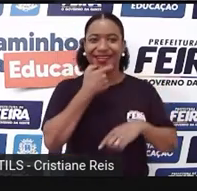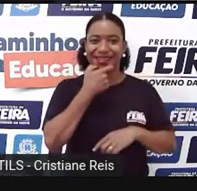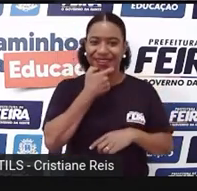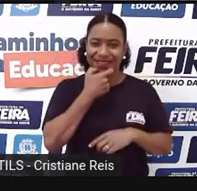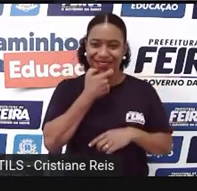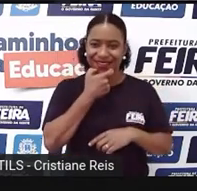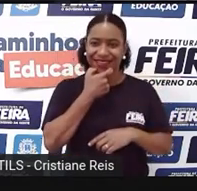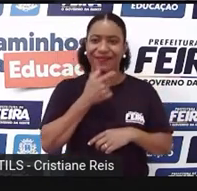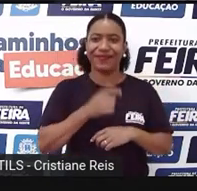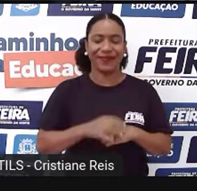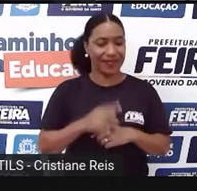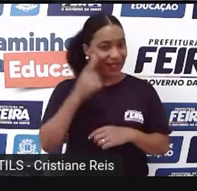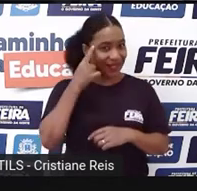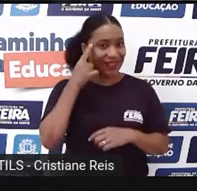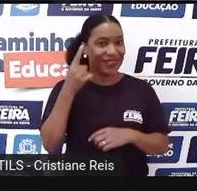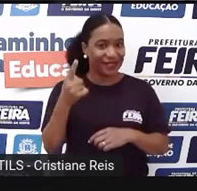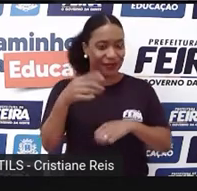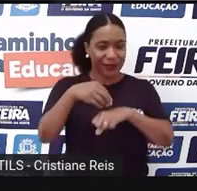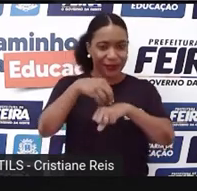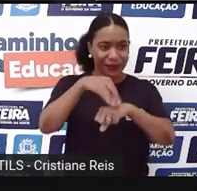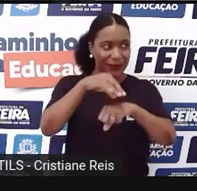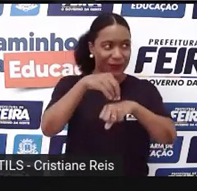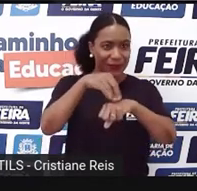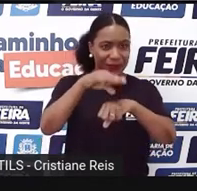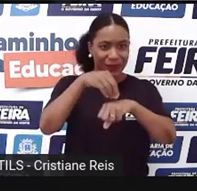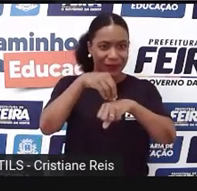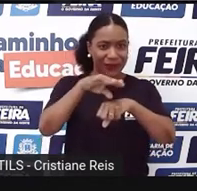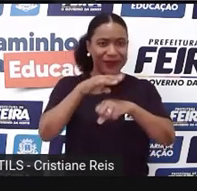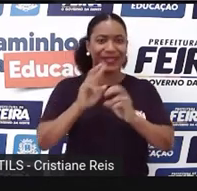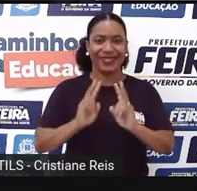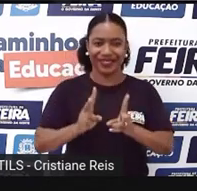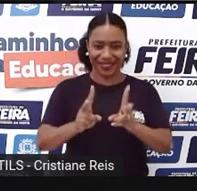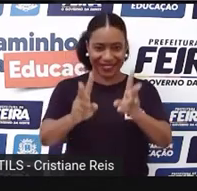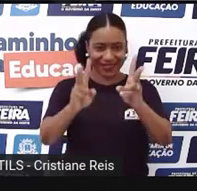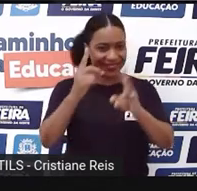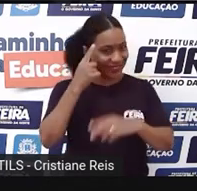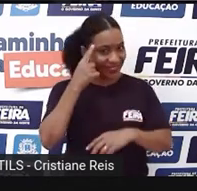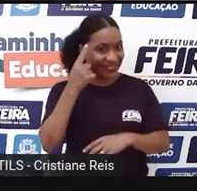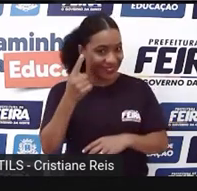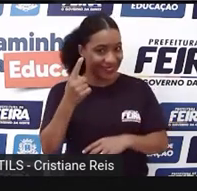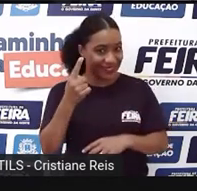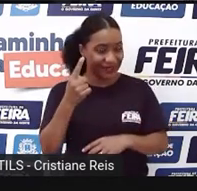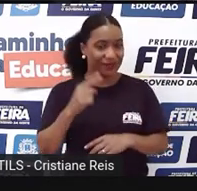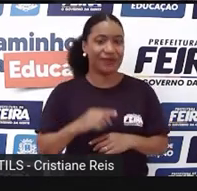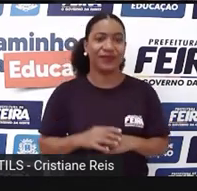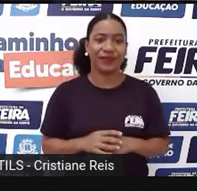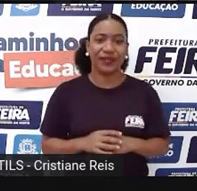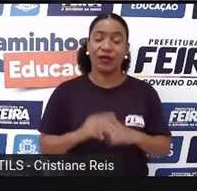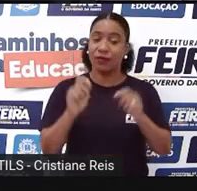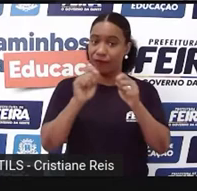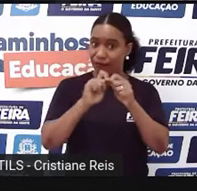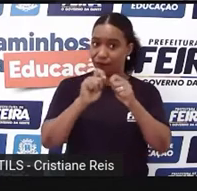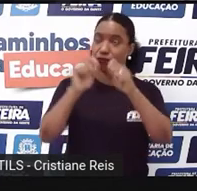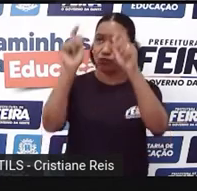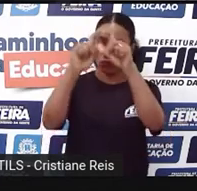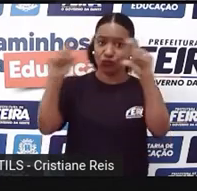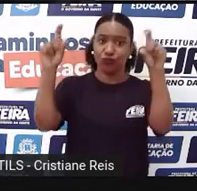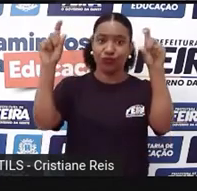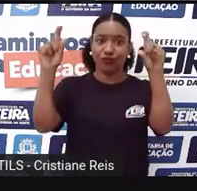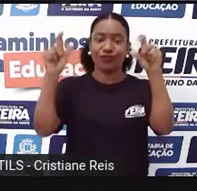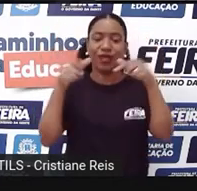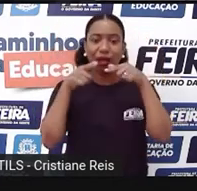Seguindo aquelas dicas de sempre que eu passo para vocês. Então, faça seu cabeçalho em inglês